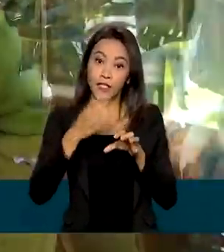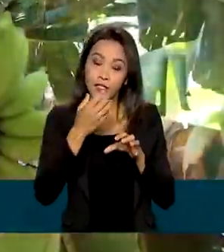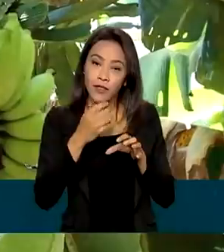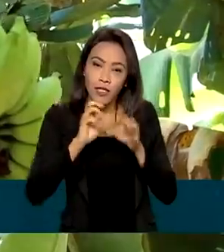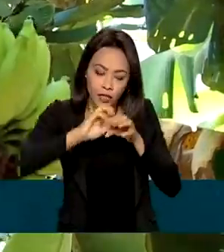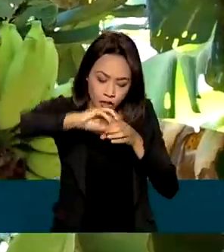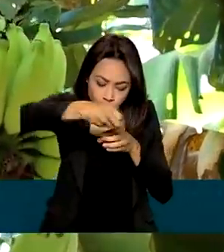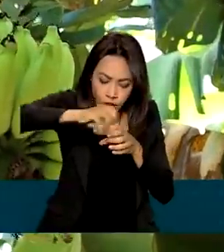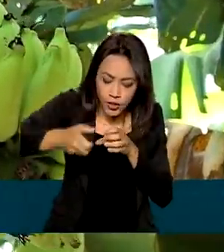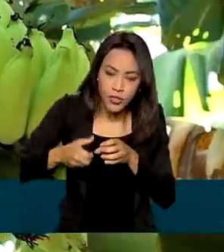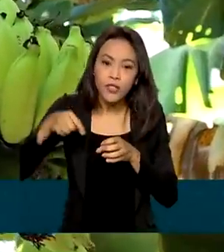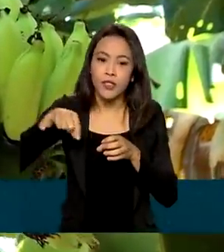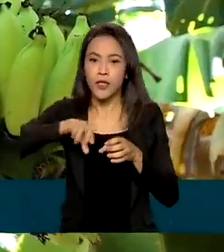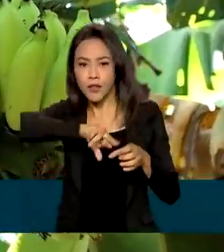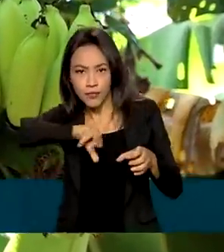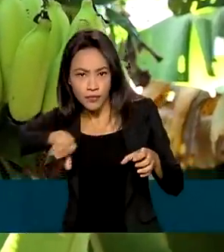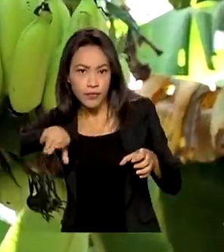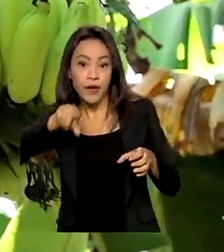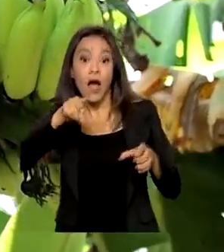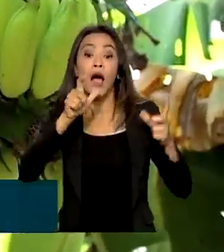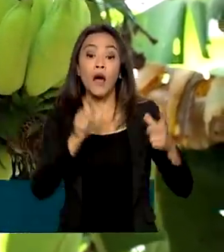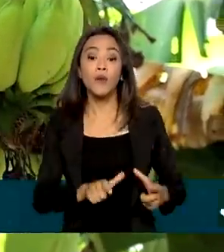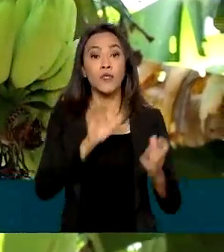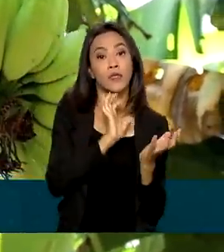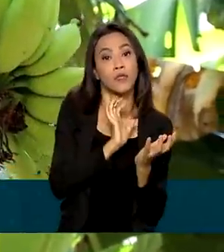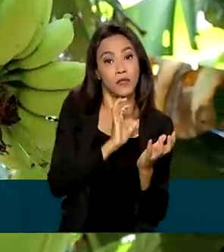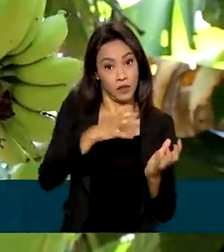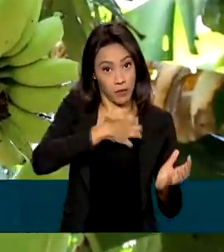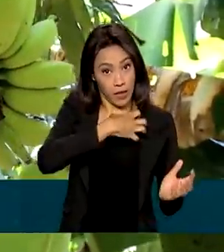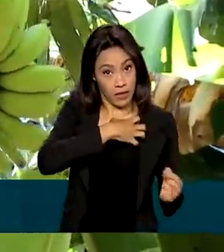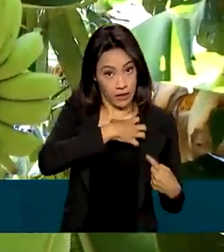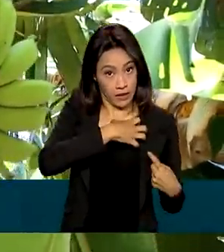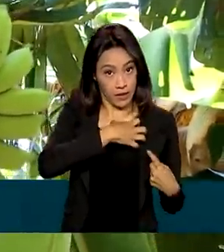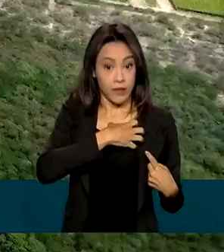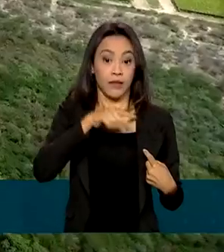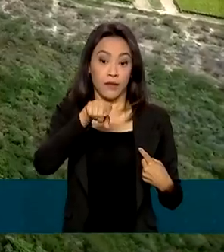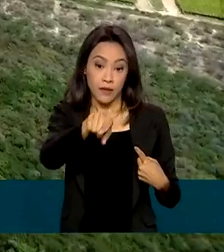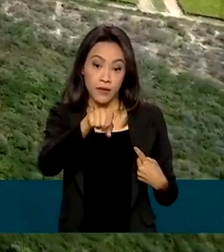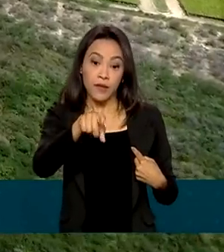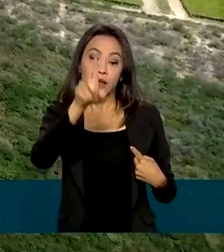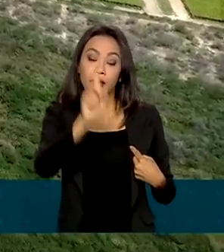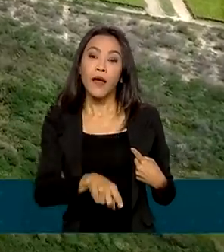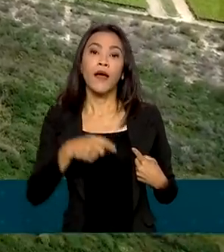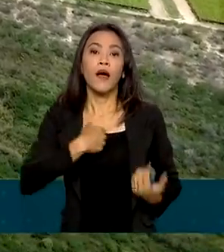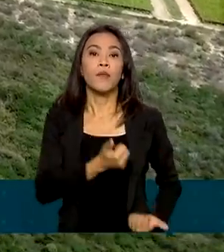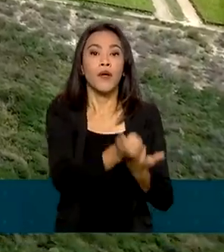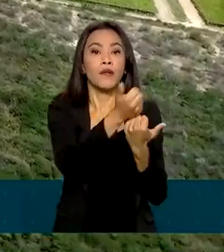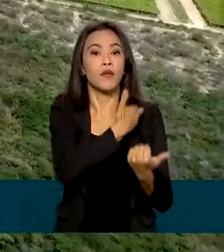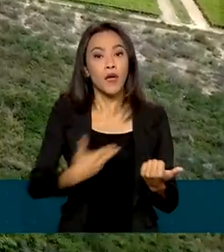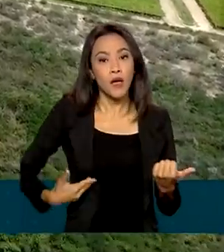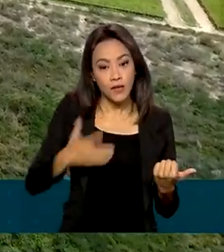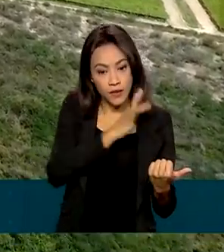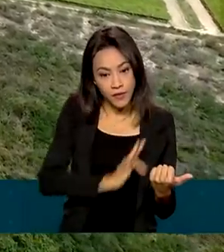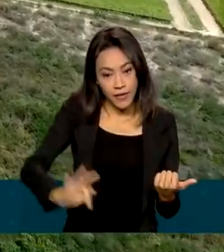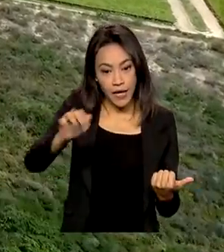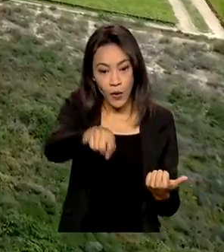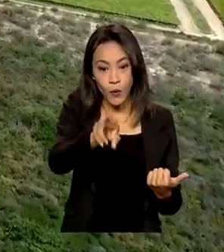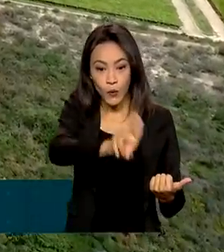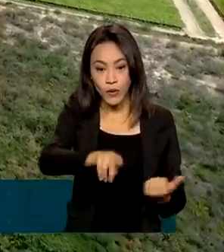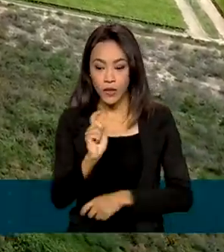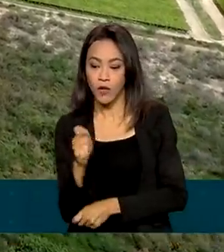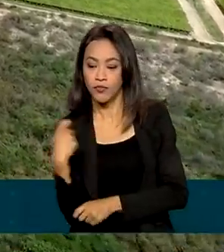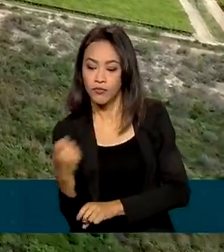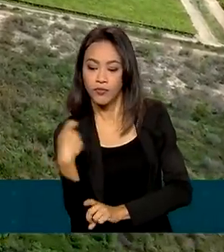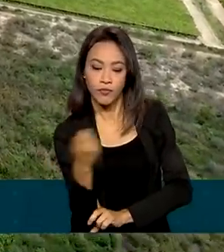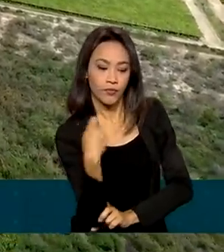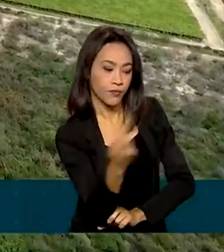de Bom Jesus da Lapa, na Bahia. A região é atendida pelo projeto formoso do governo federal, um sistema de irrigação